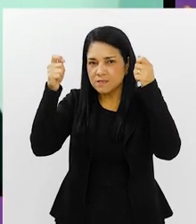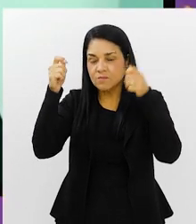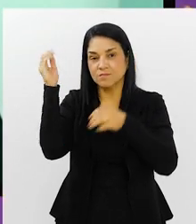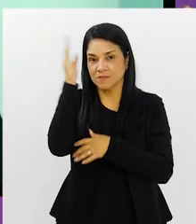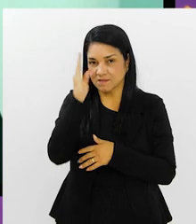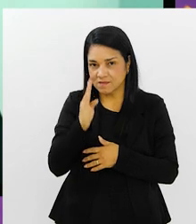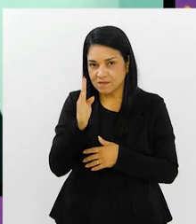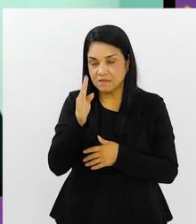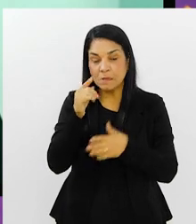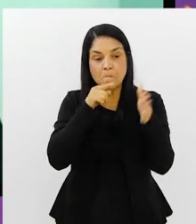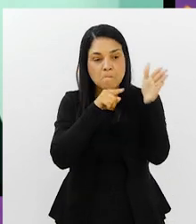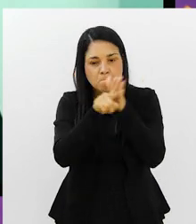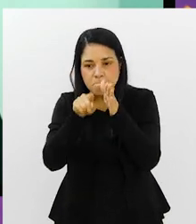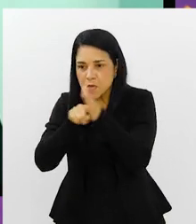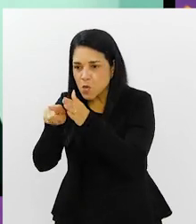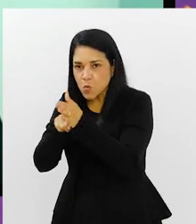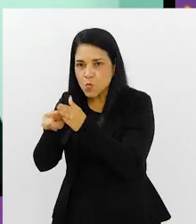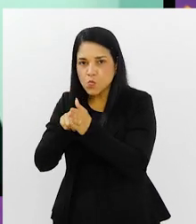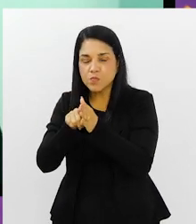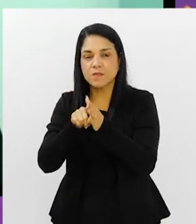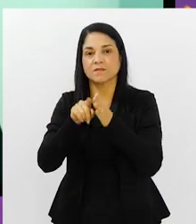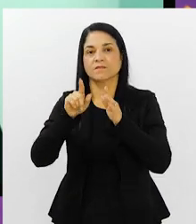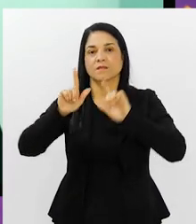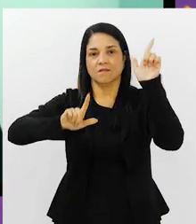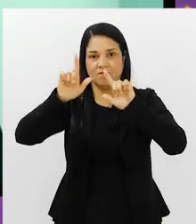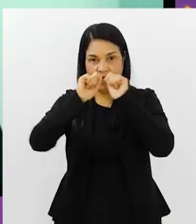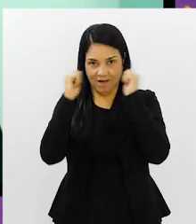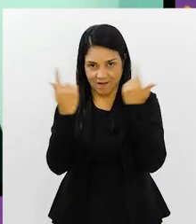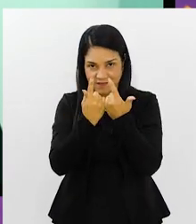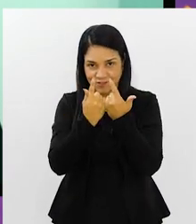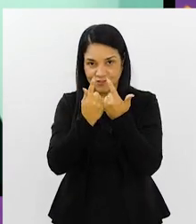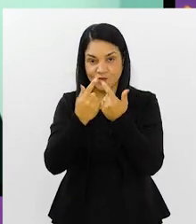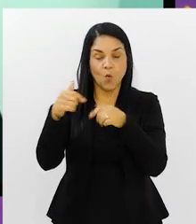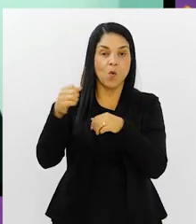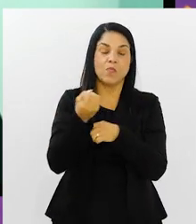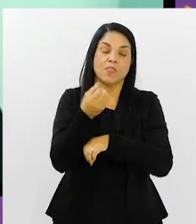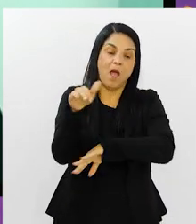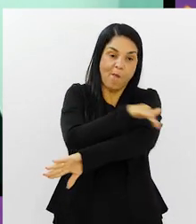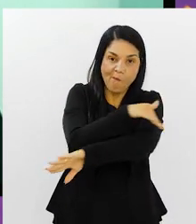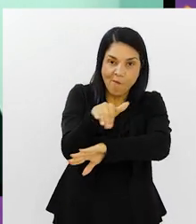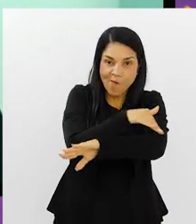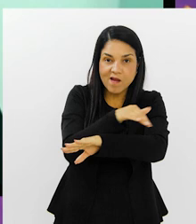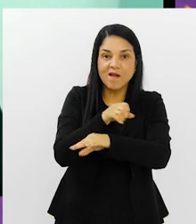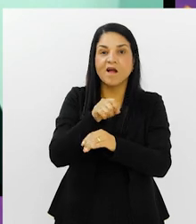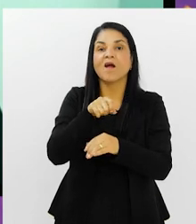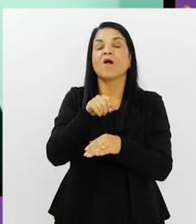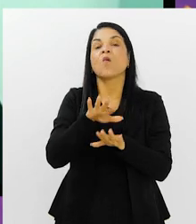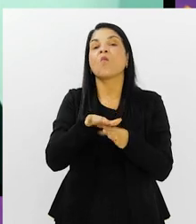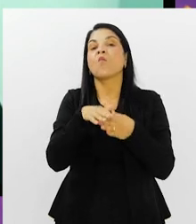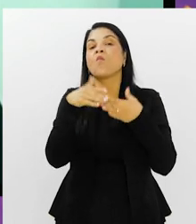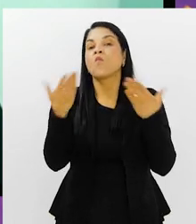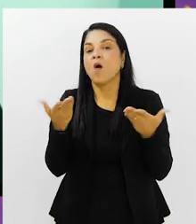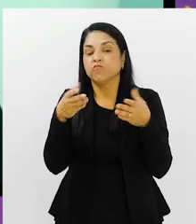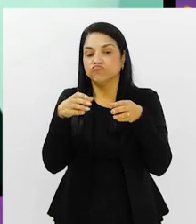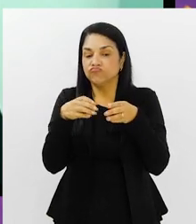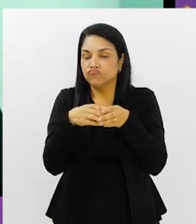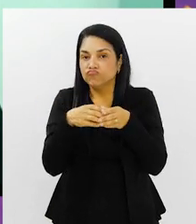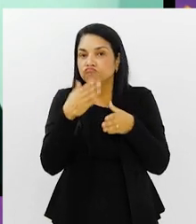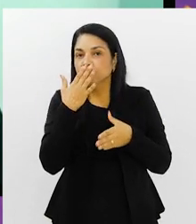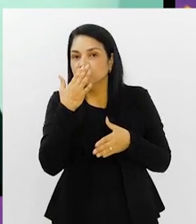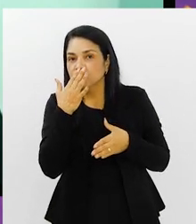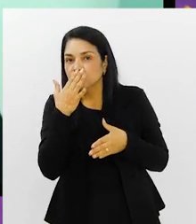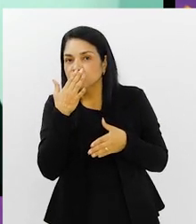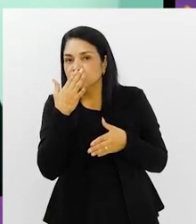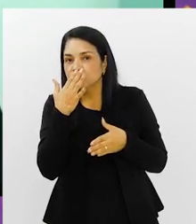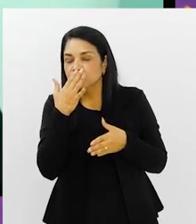torcedor brasileiro, se você fizer uma enquete na TV Alerj, na rua, qual é a seleção brasileira? Qual o